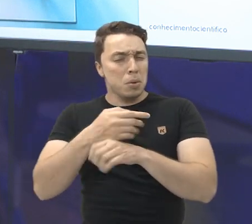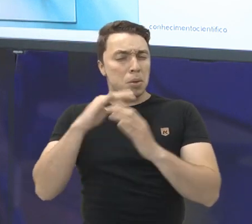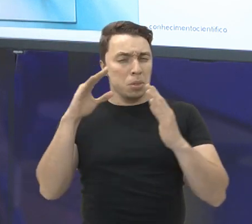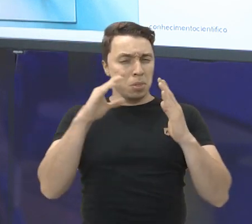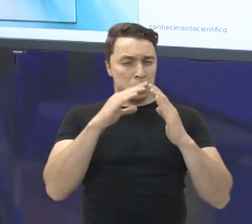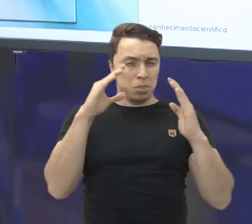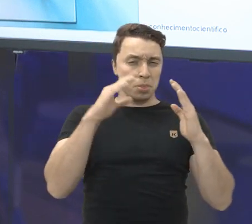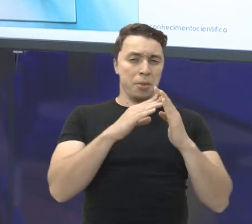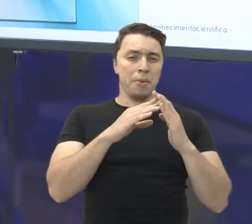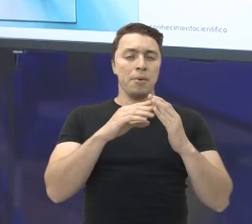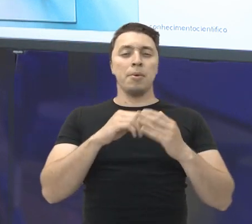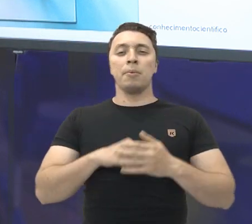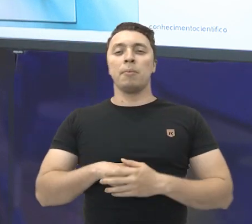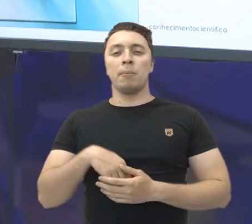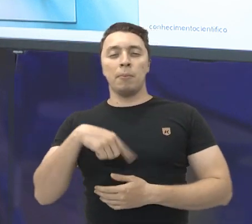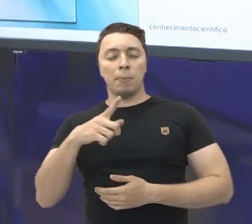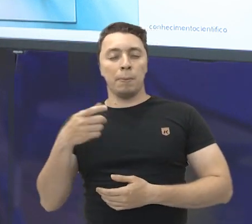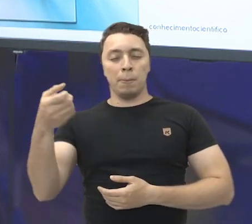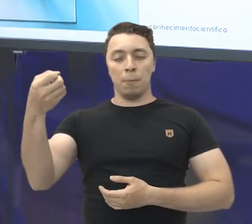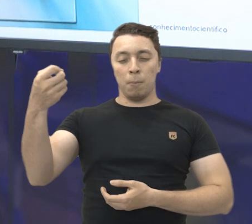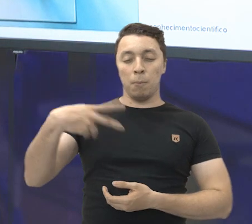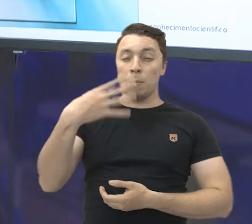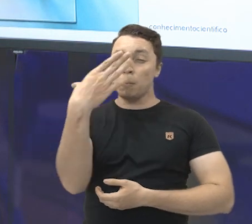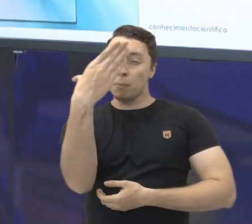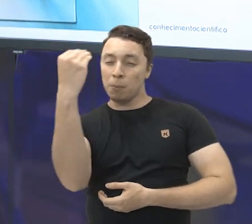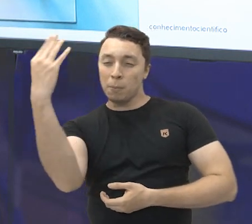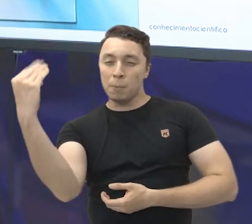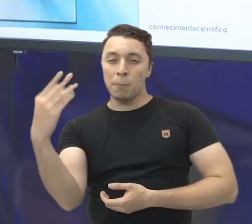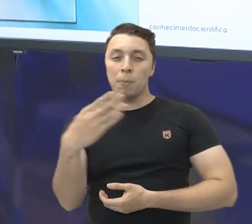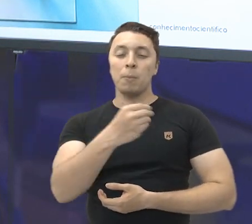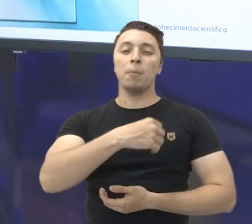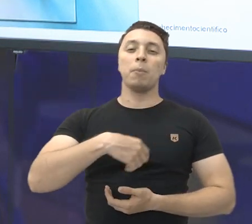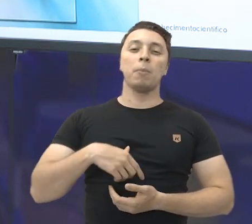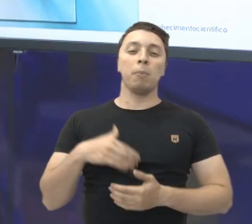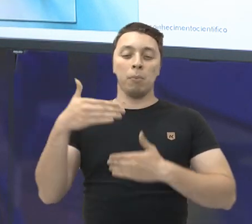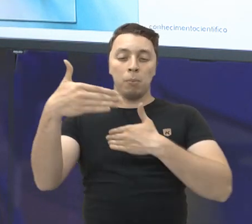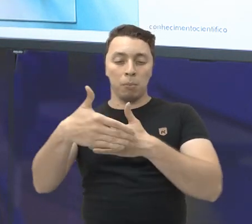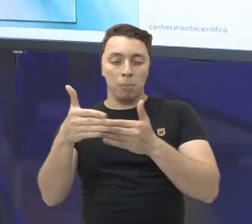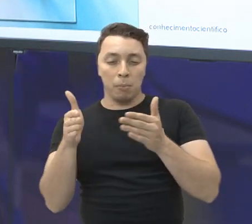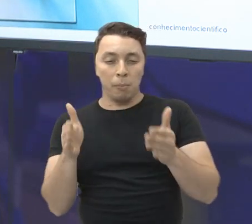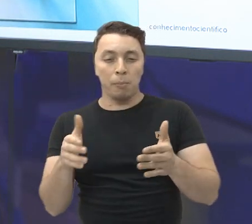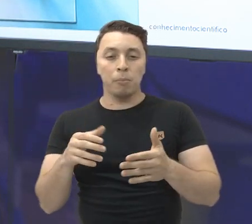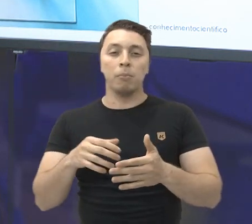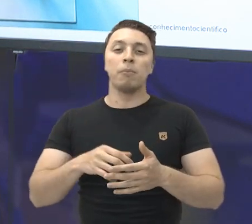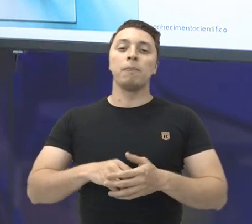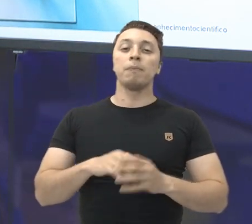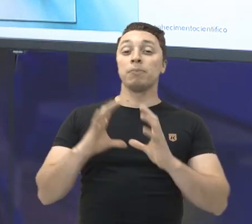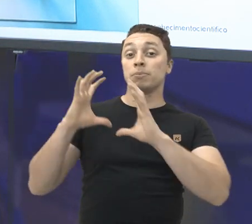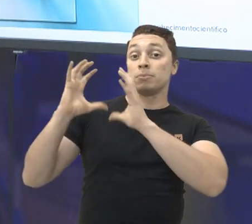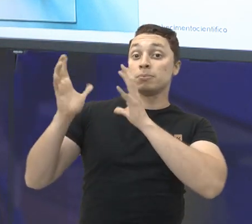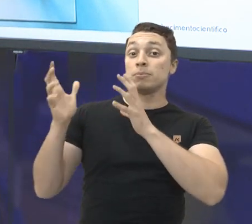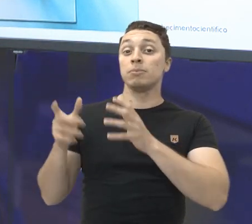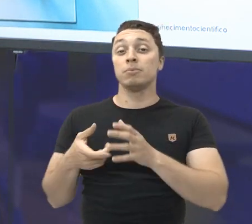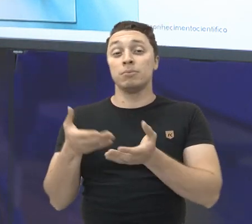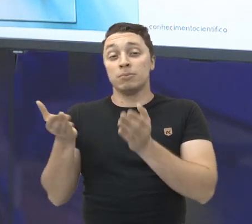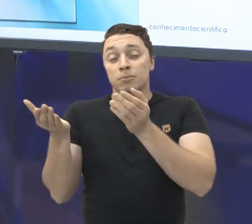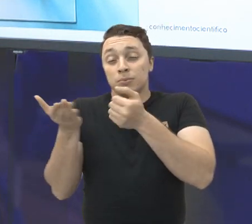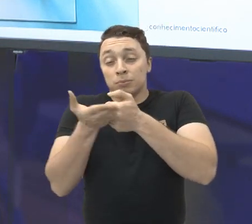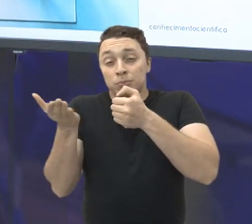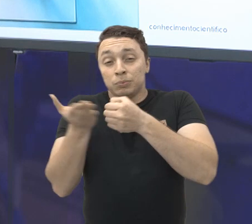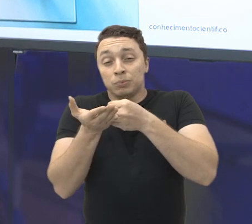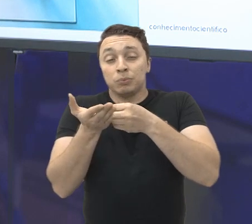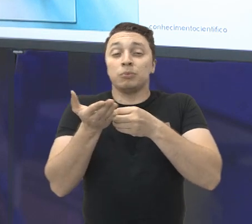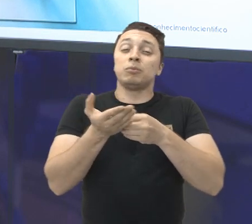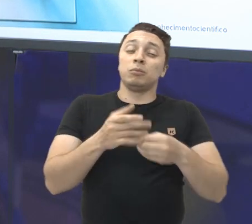casa? Que vocês mandaram fotos de tijolo, bola, copos, garrafas. Por quê?